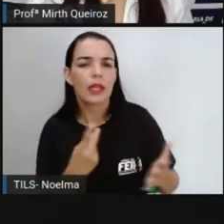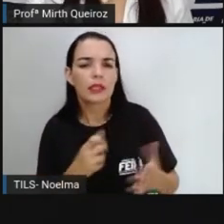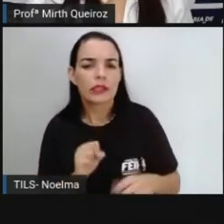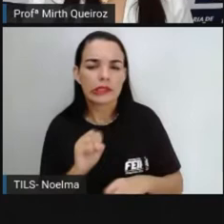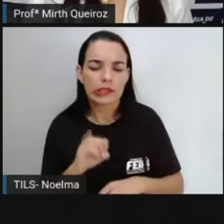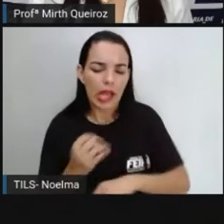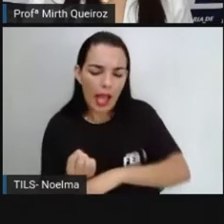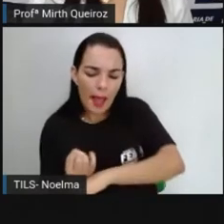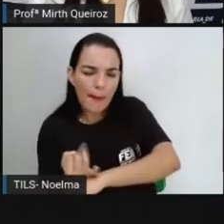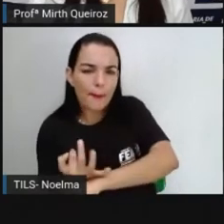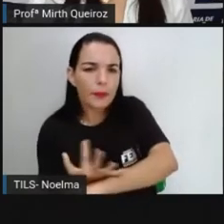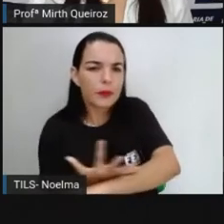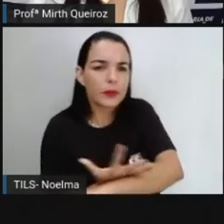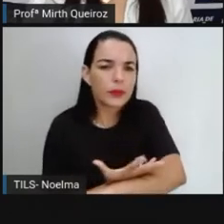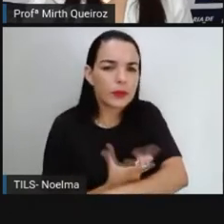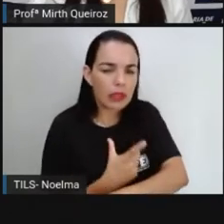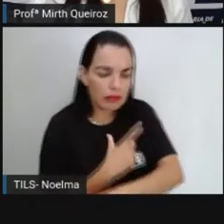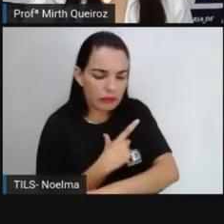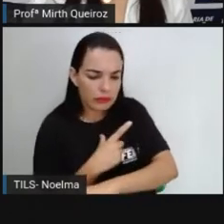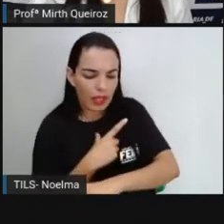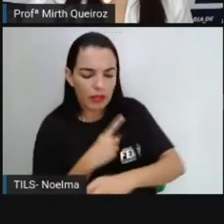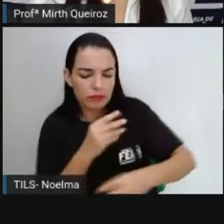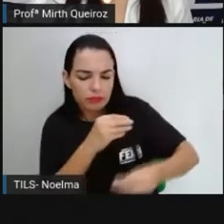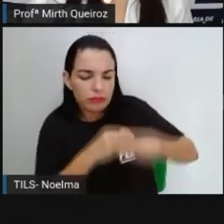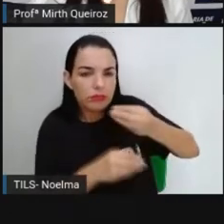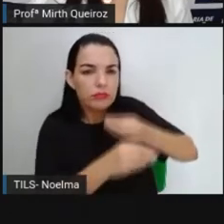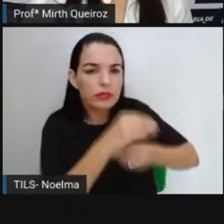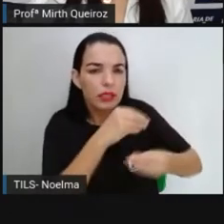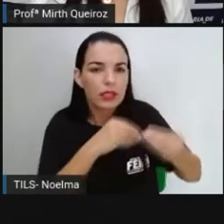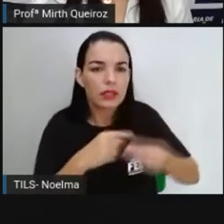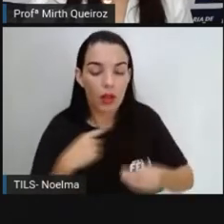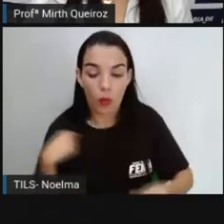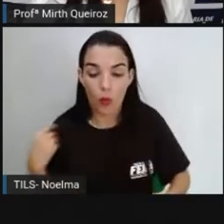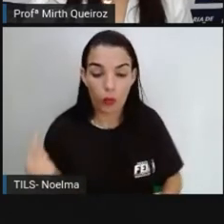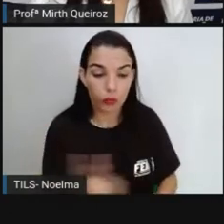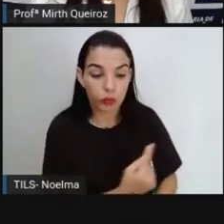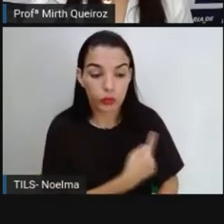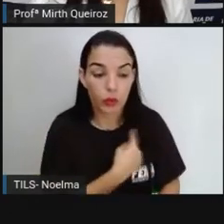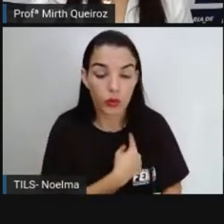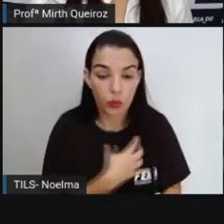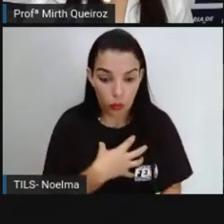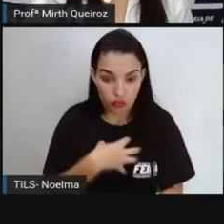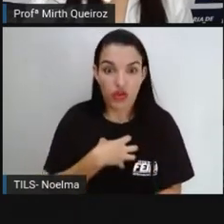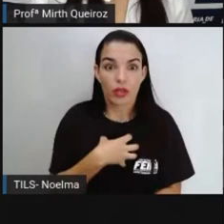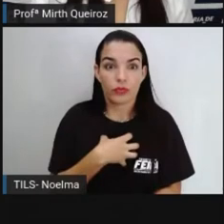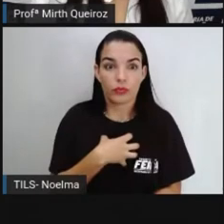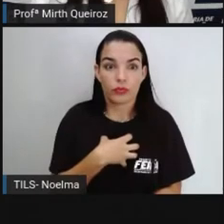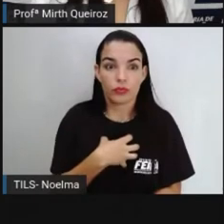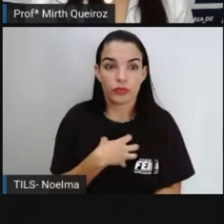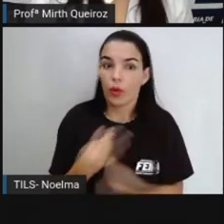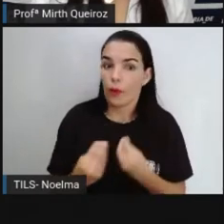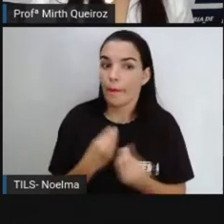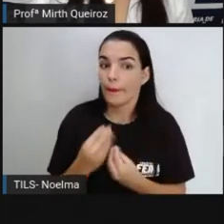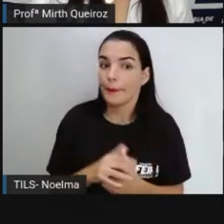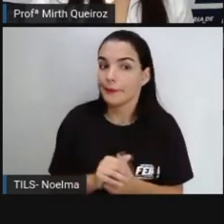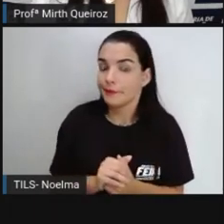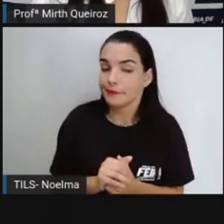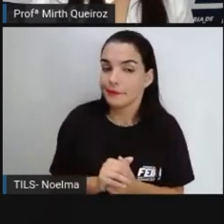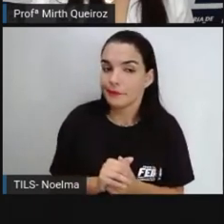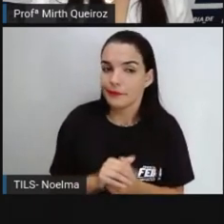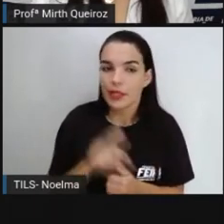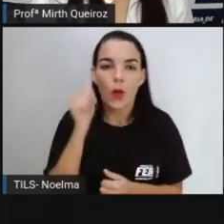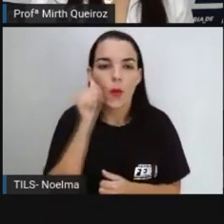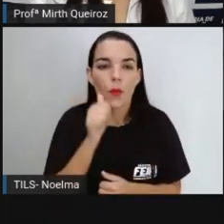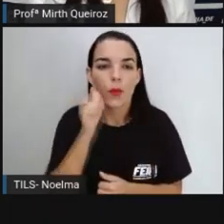exercer, então Em relação ao nosso comportamento, né Simone Biles, né E